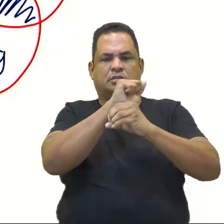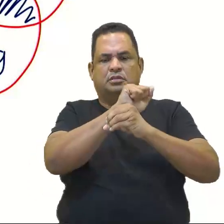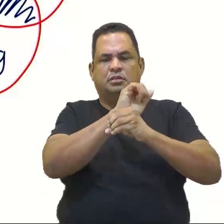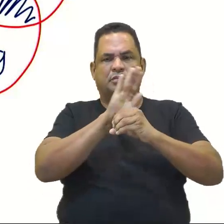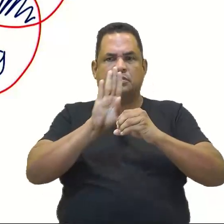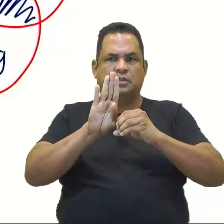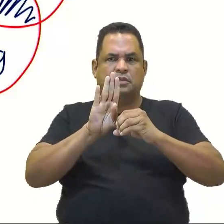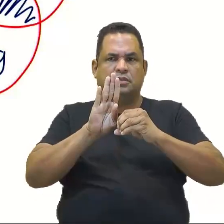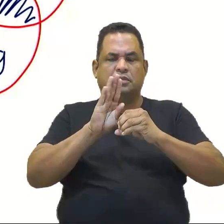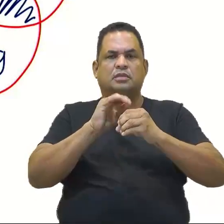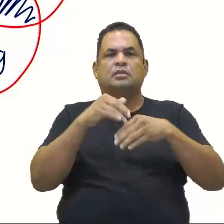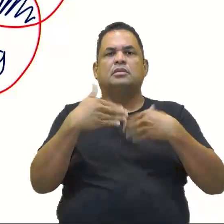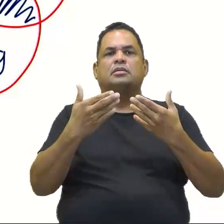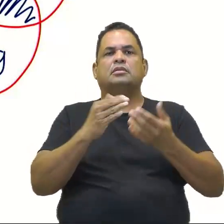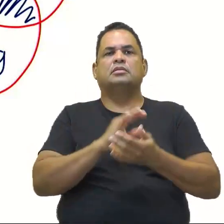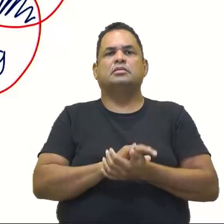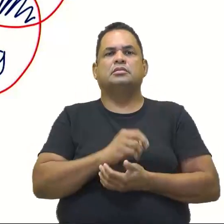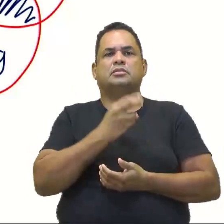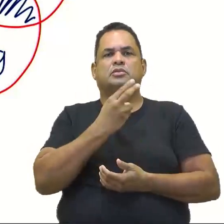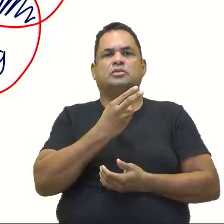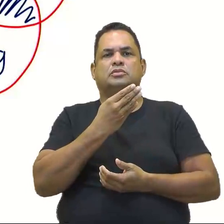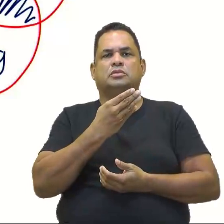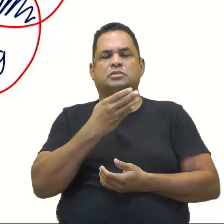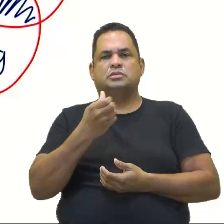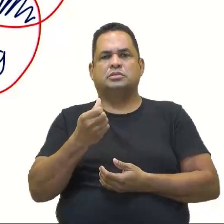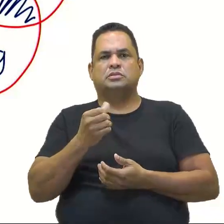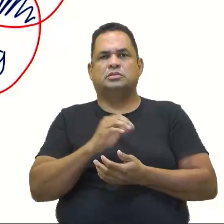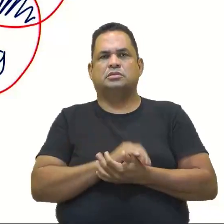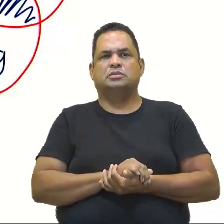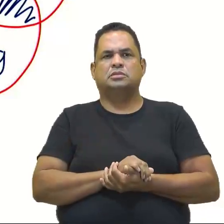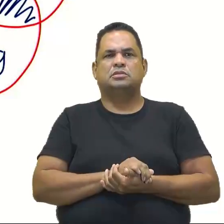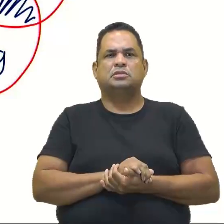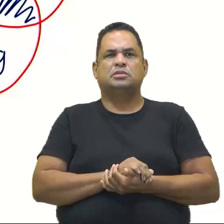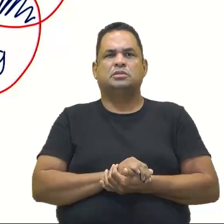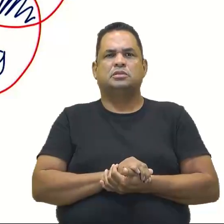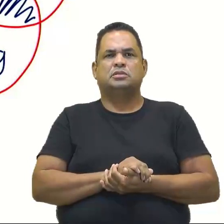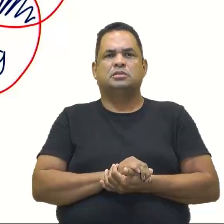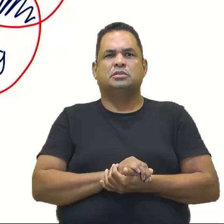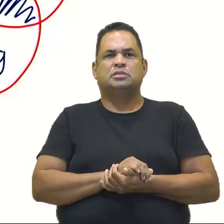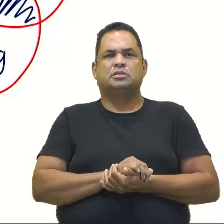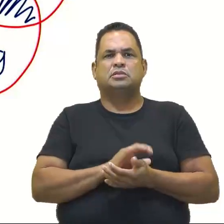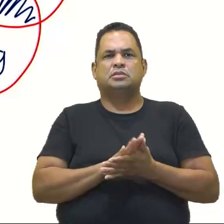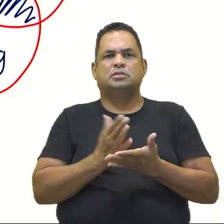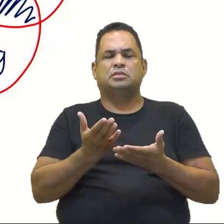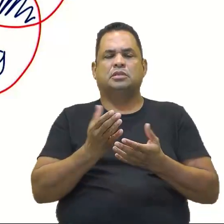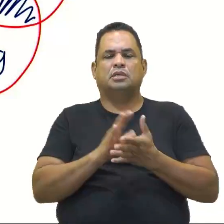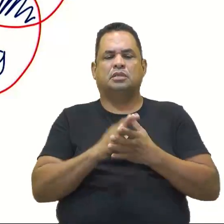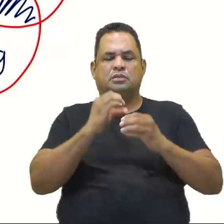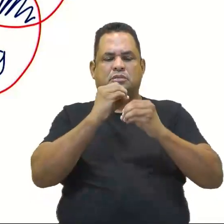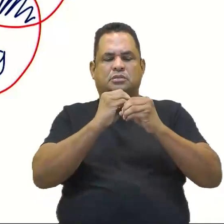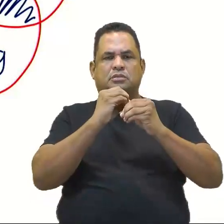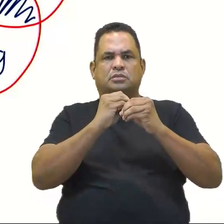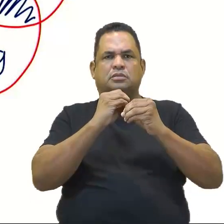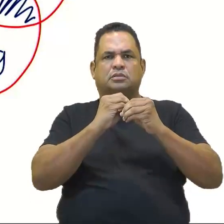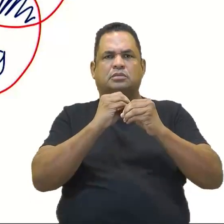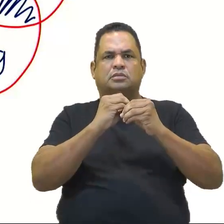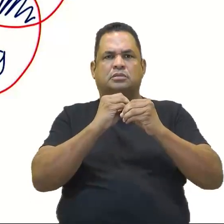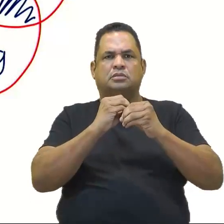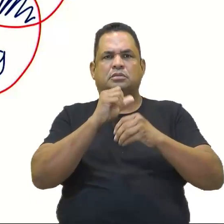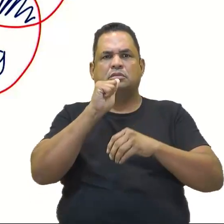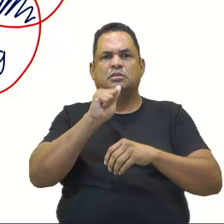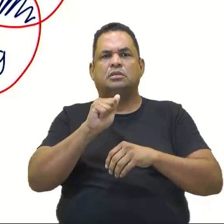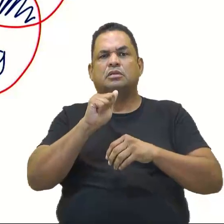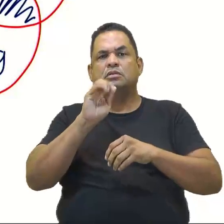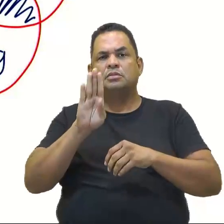2, 4 e 6? Correto. Correto. Correto. E a interseção de A com B? Ah, de novo, né? Ixi, tem duas iguais